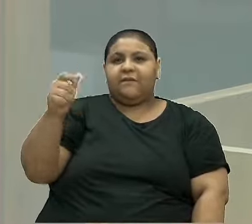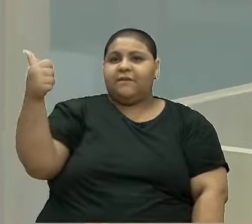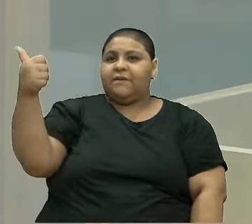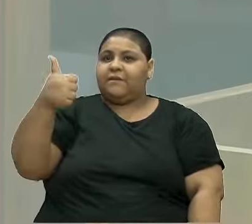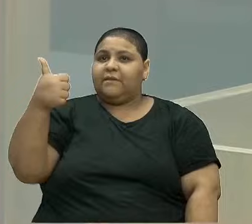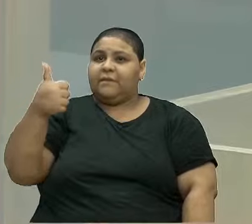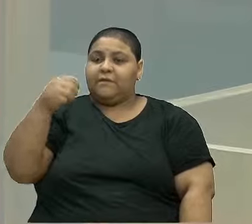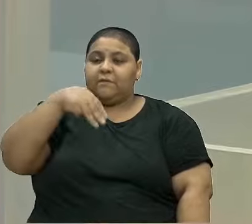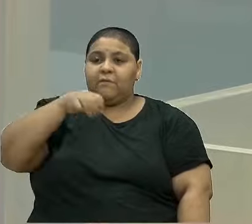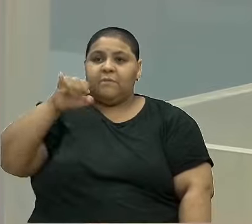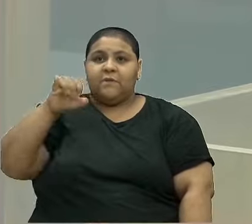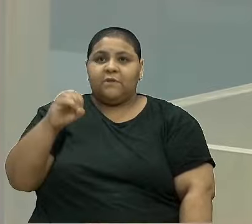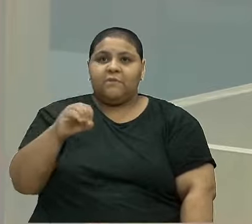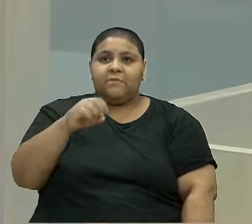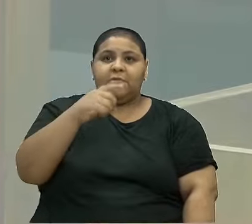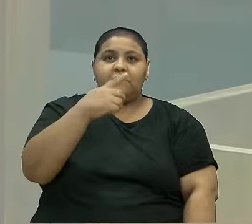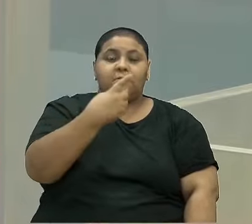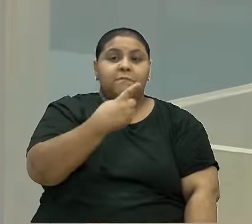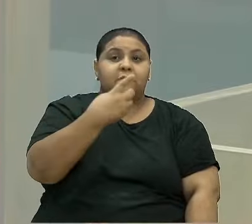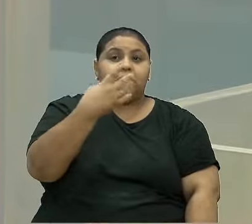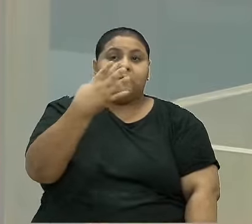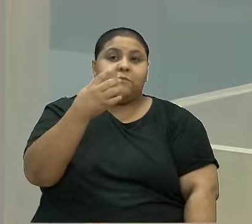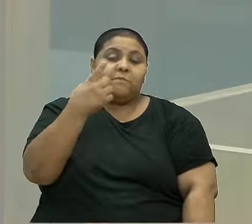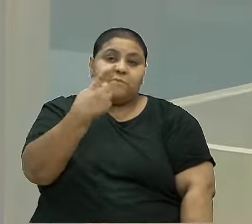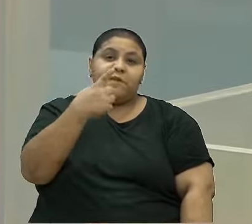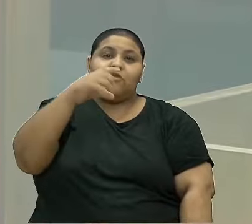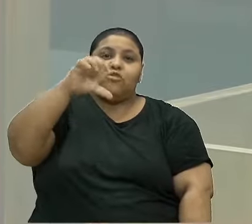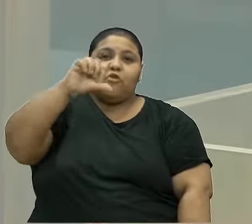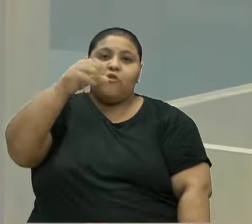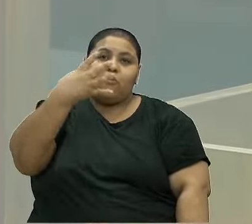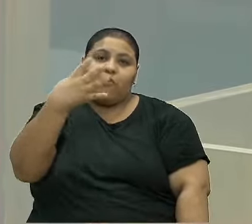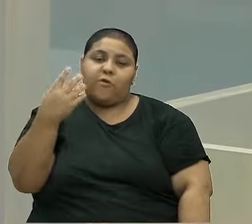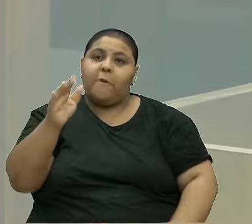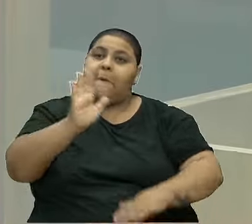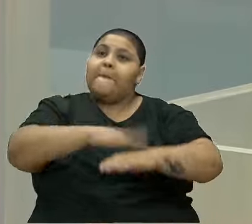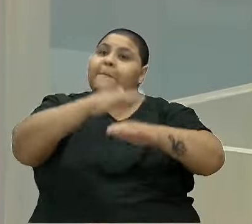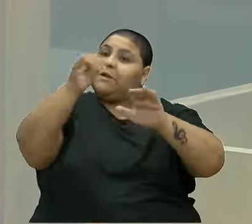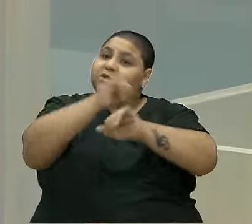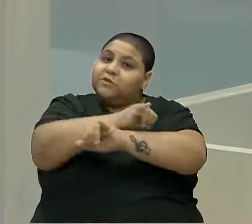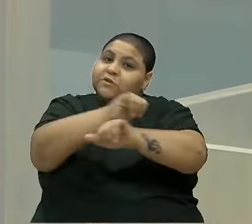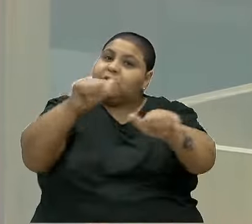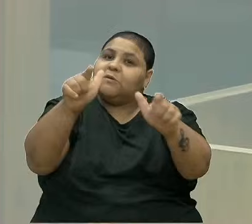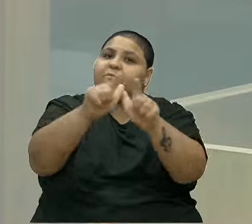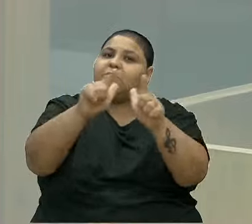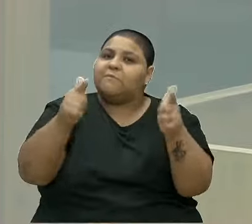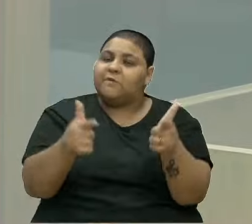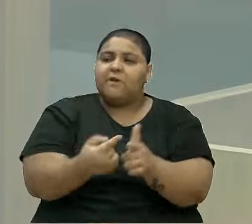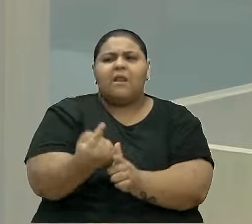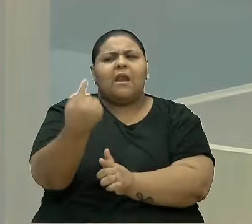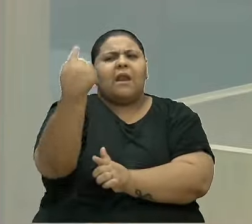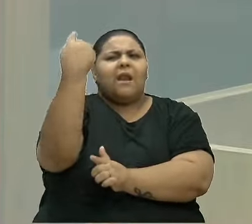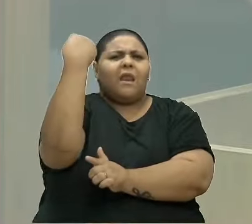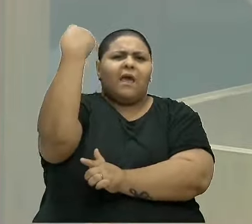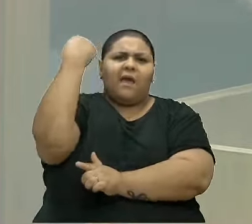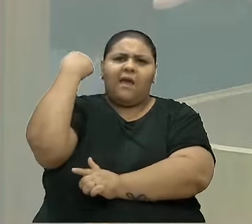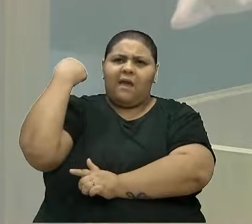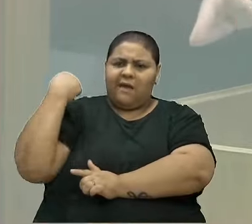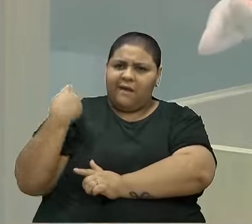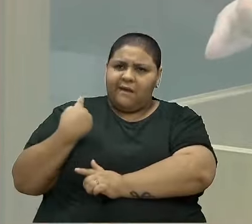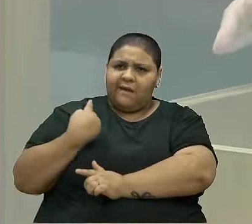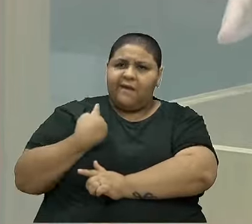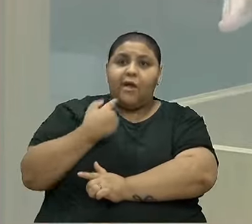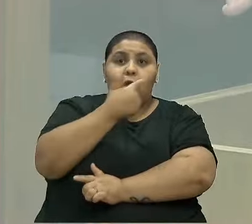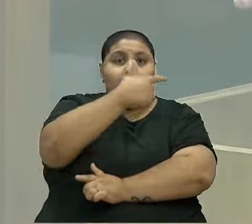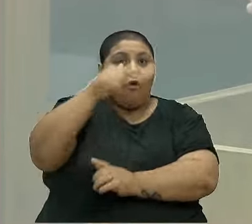de maio de 1943. Eis que mais uma notícia de jornal. Lá, em 1943, no 1º de maio,